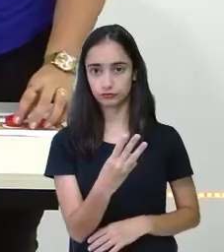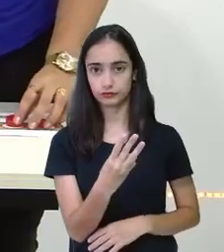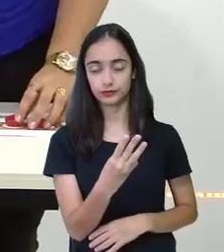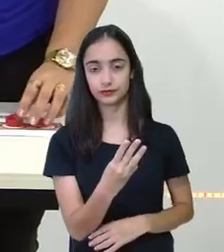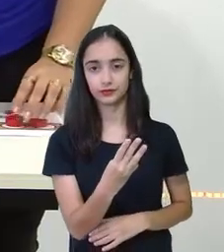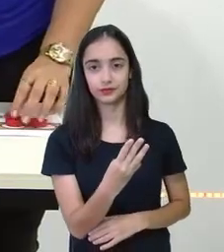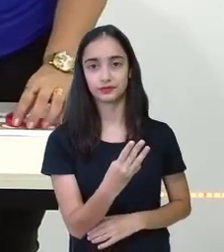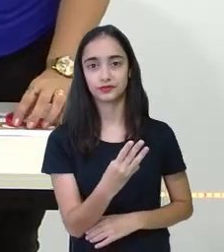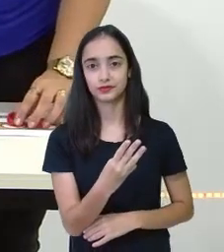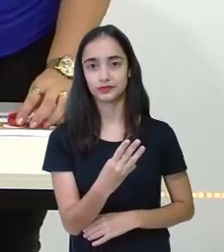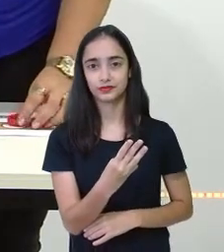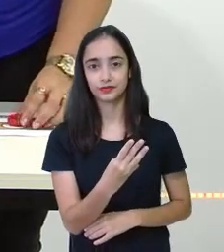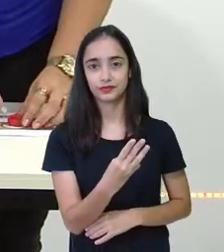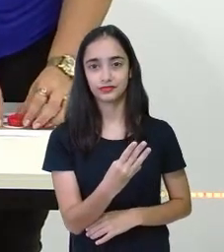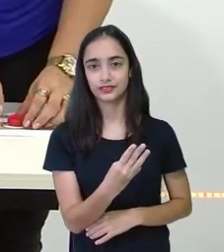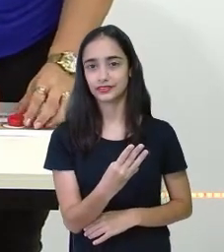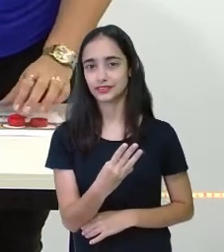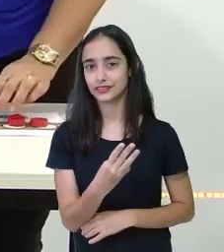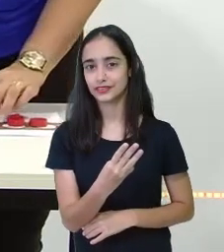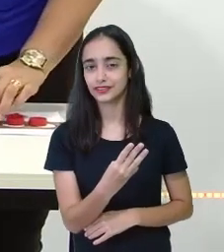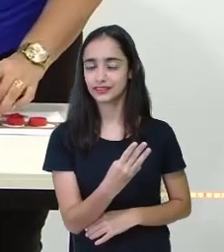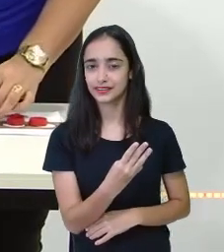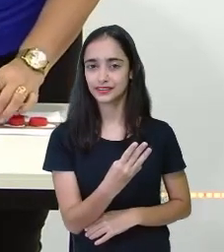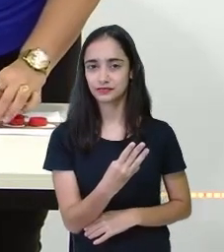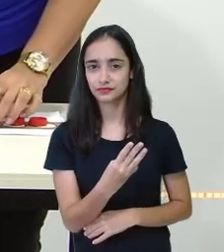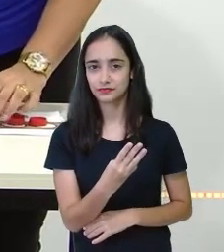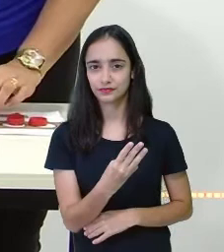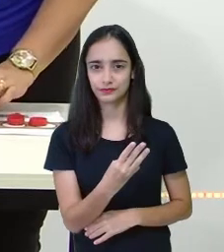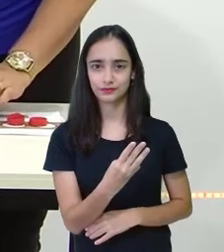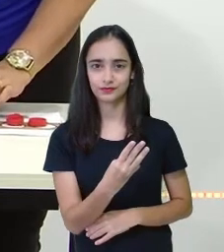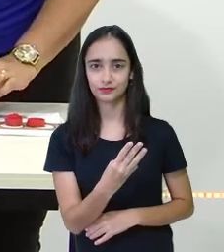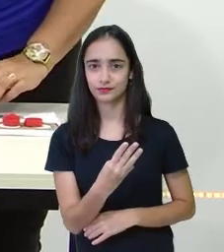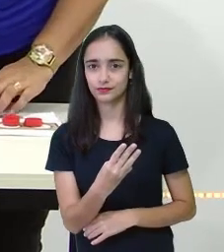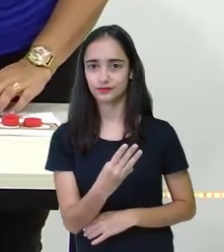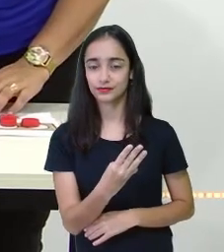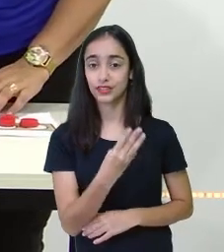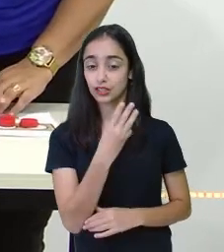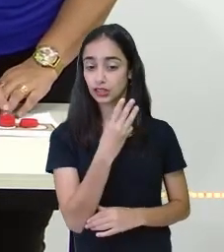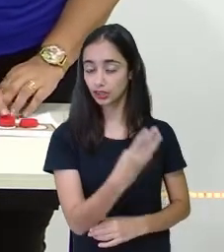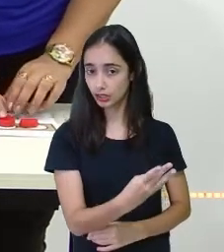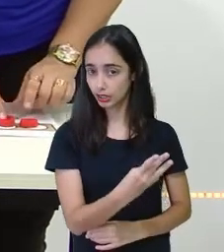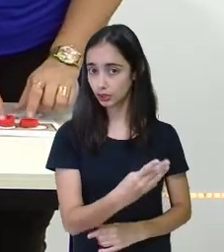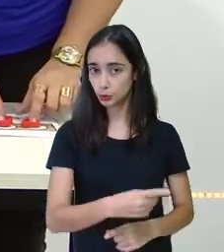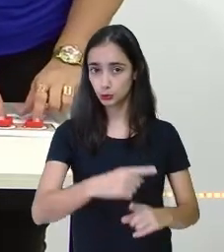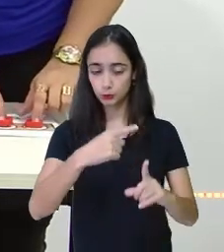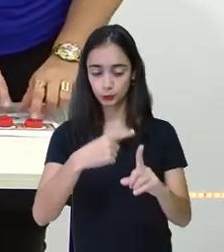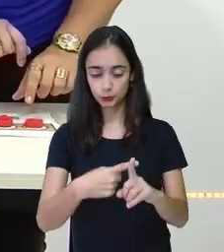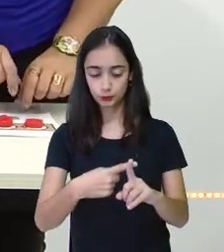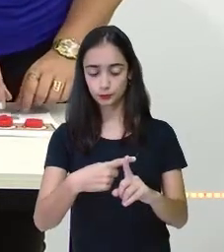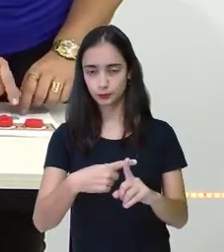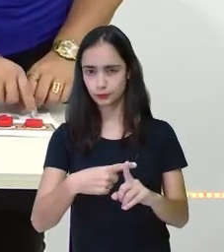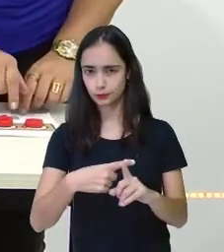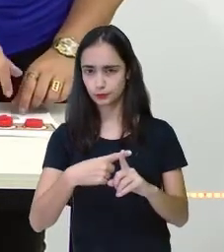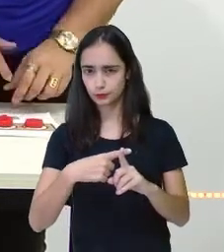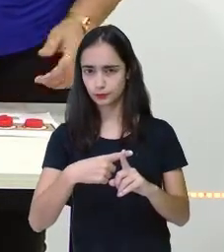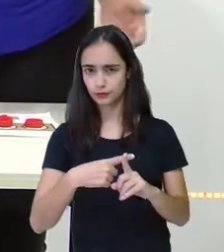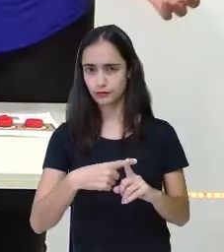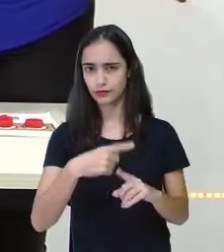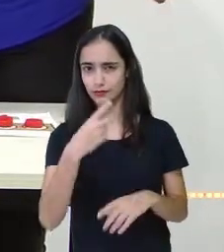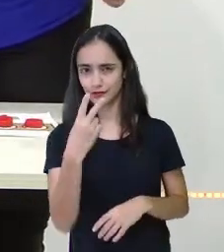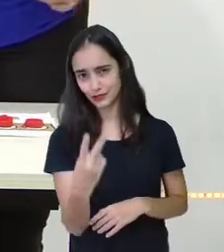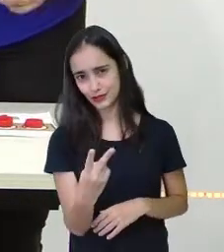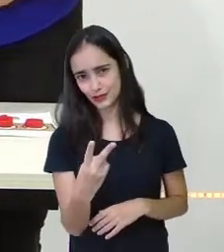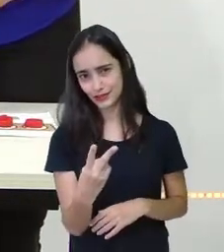3, 2, 3. 3 mais 2,